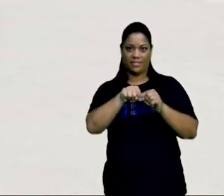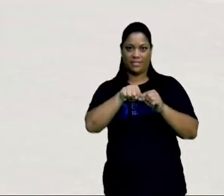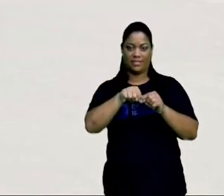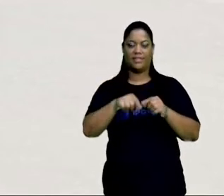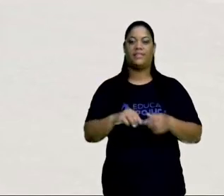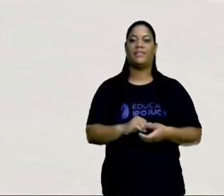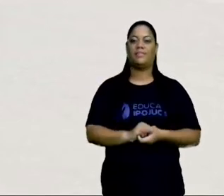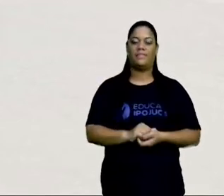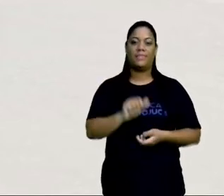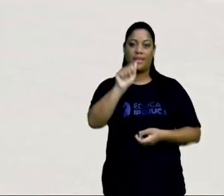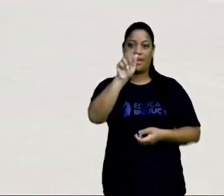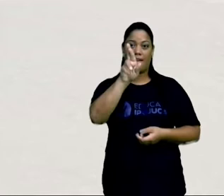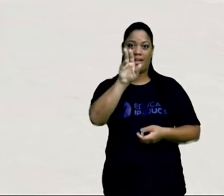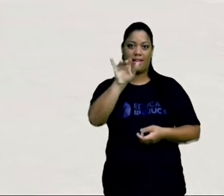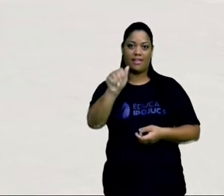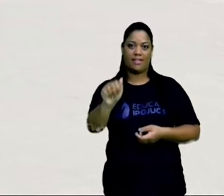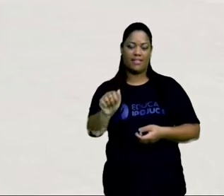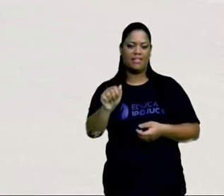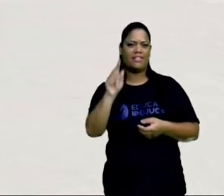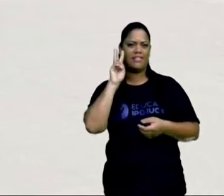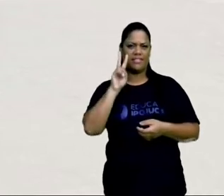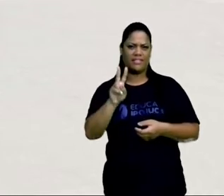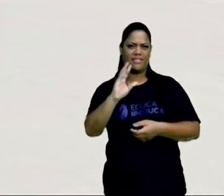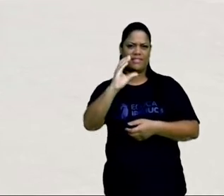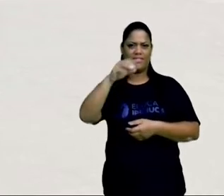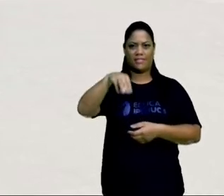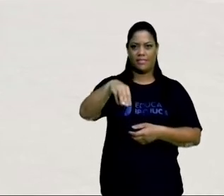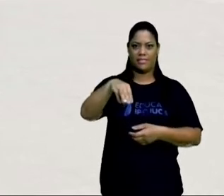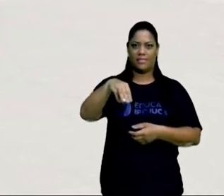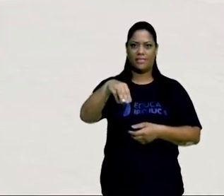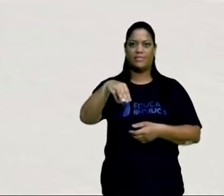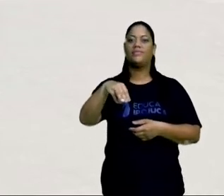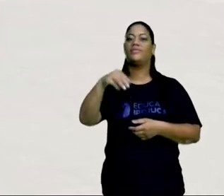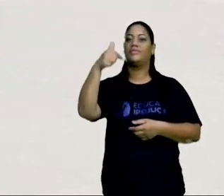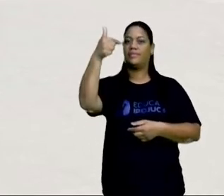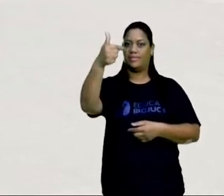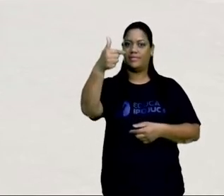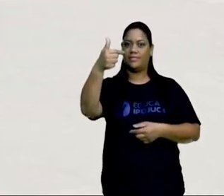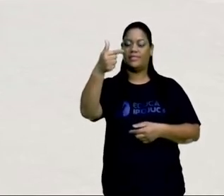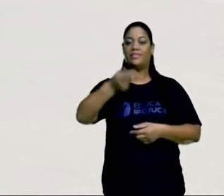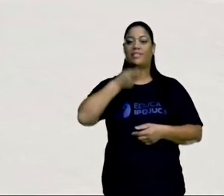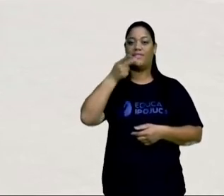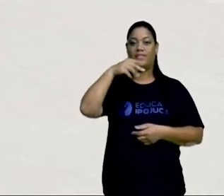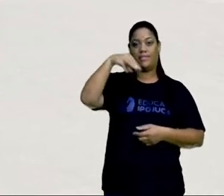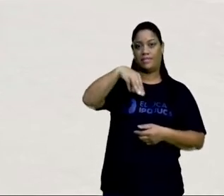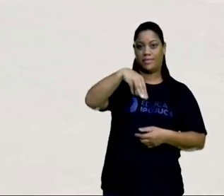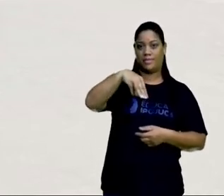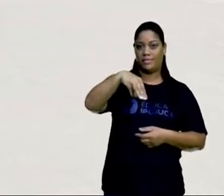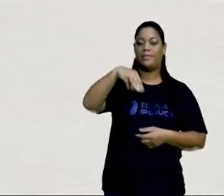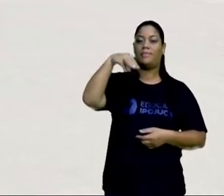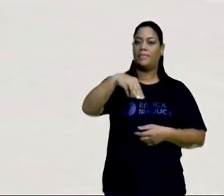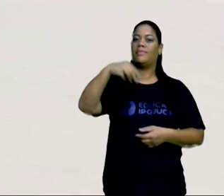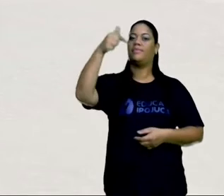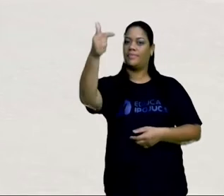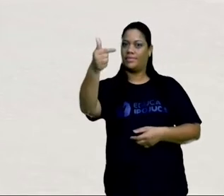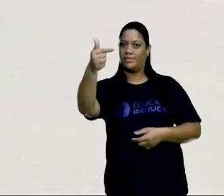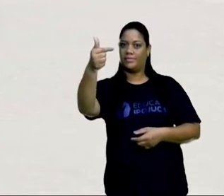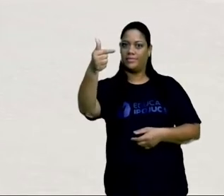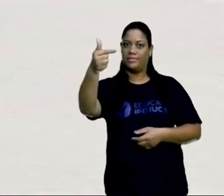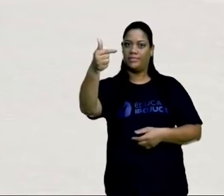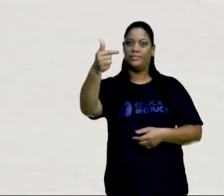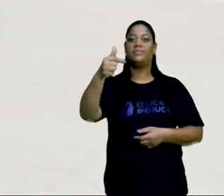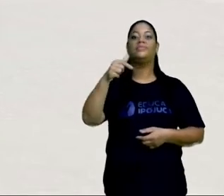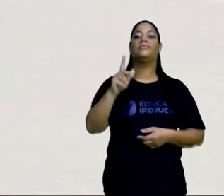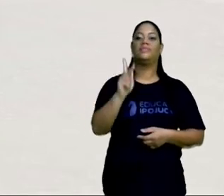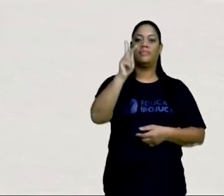gente está falando de centímetros, né? A medida vai ser centímetros quadrados. Se a gente está falando de metros, não ser metros quadrados. Se a gente está